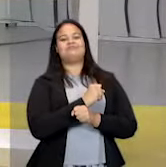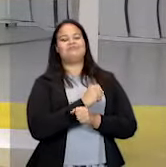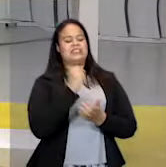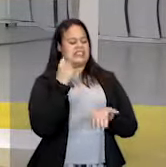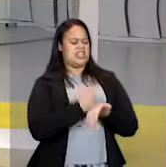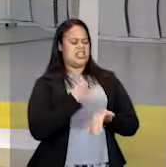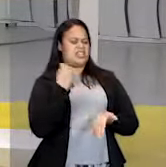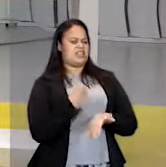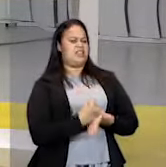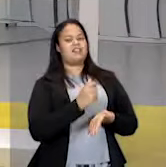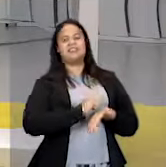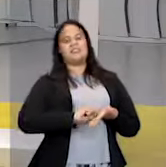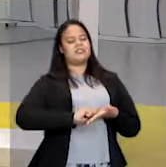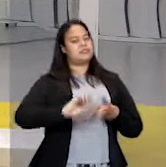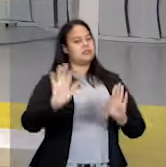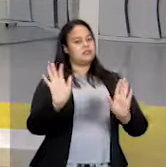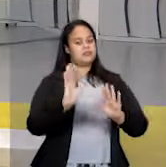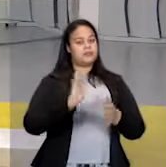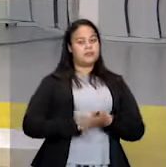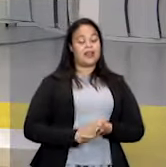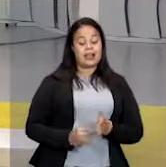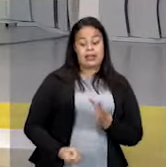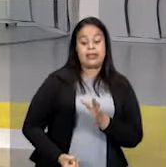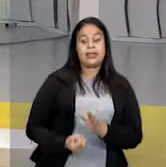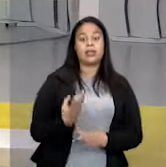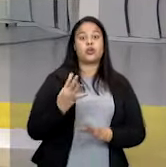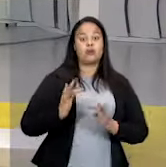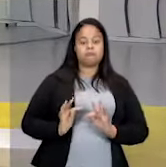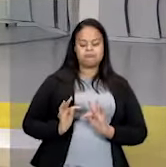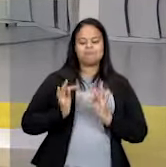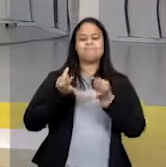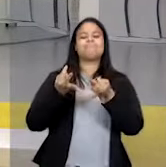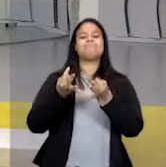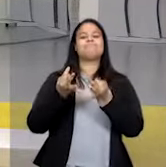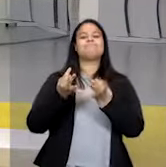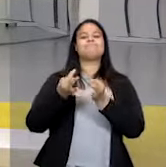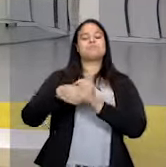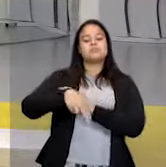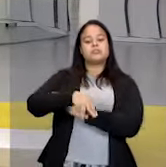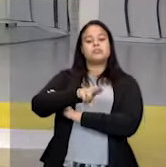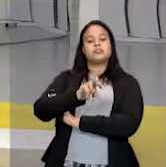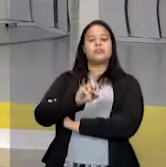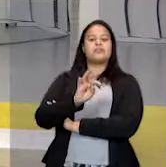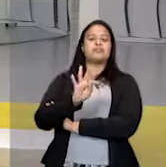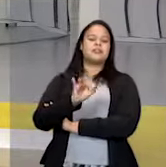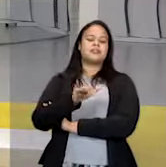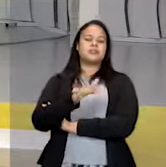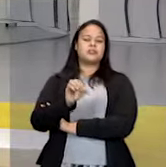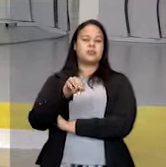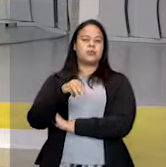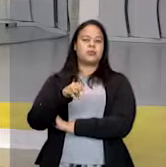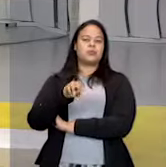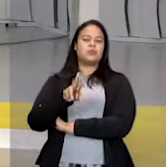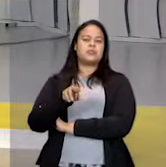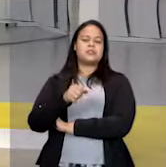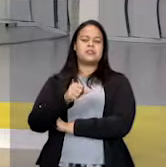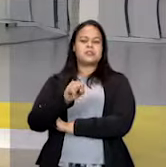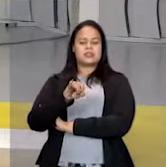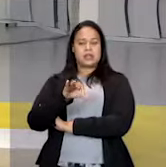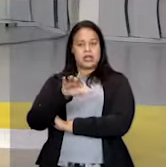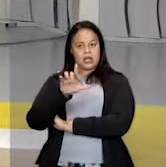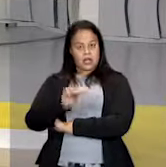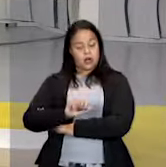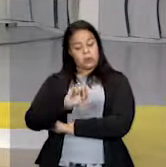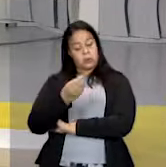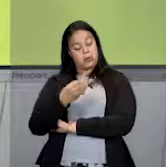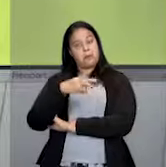registrar por escrito. Até que surge uma técnica. A notação musical. Ou partitura, conforme nós